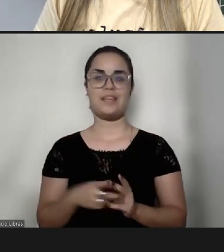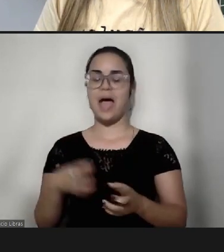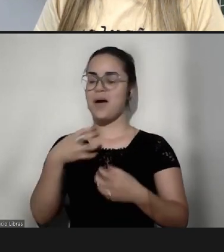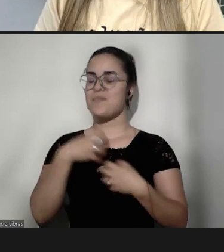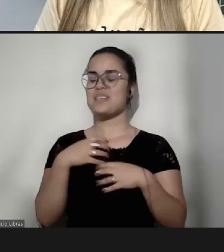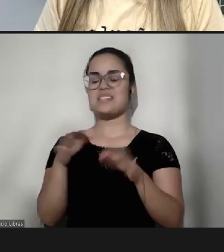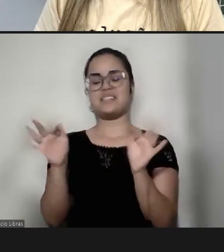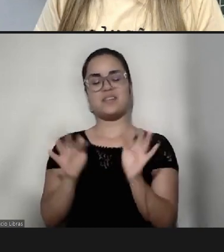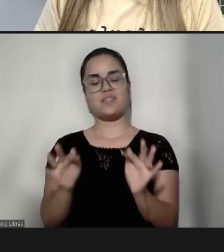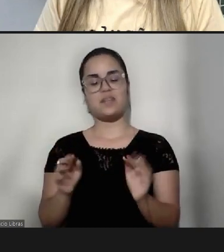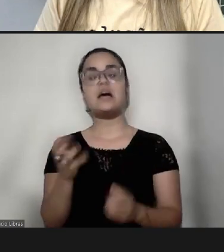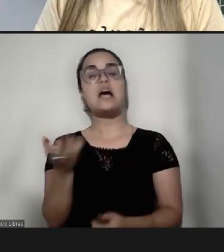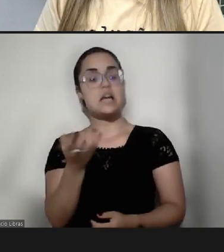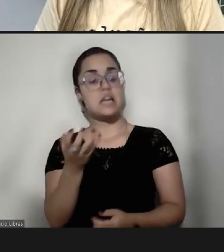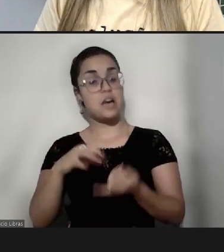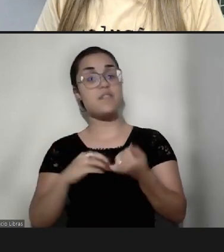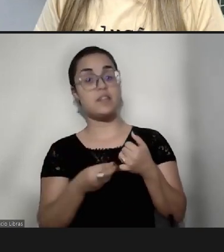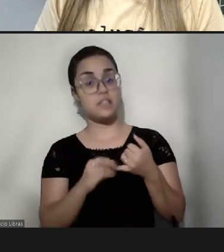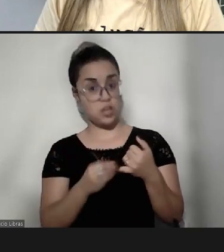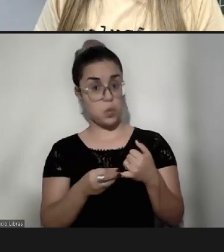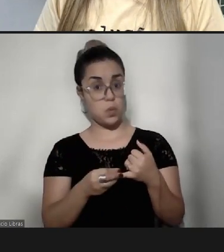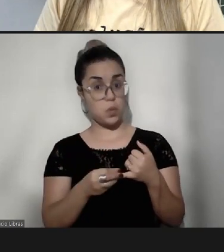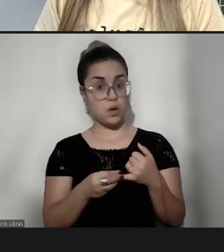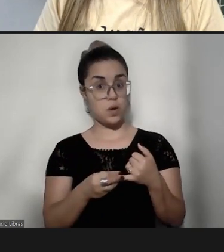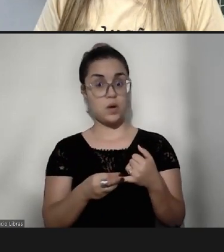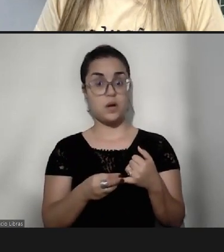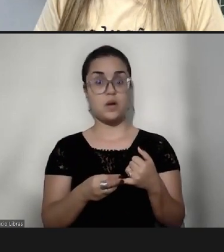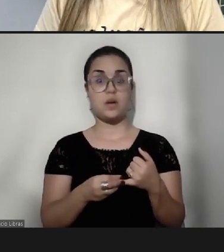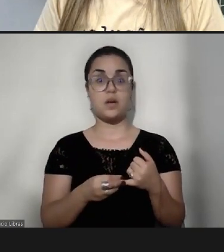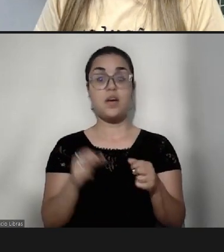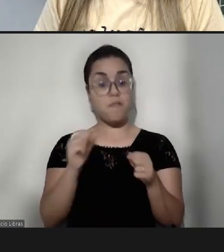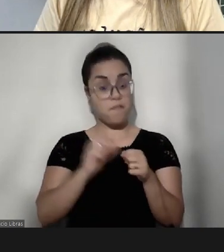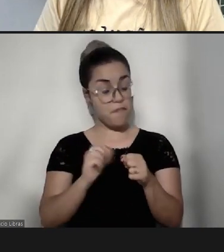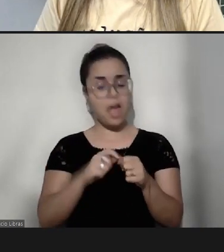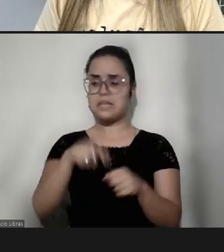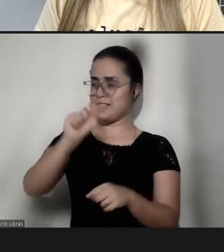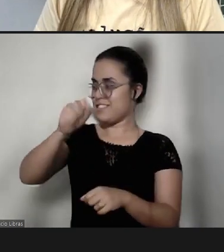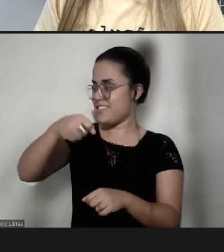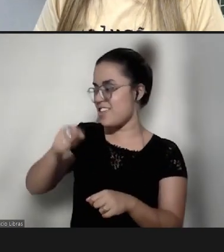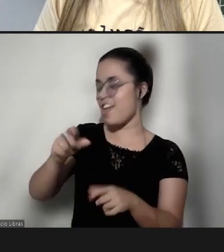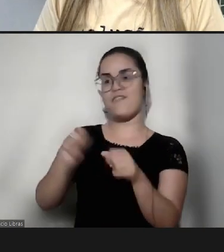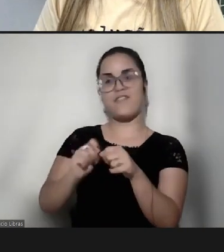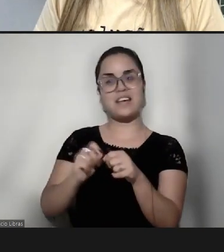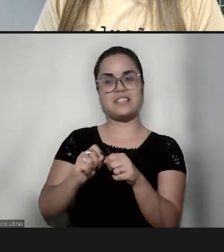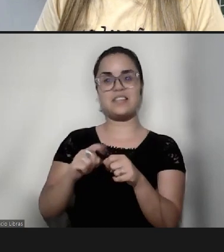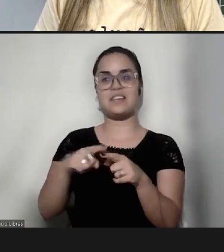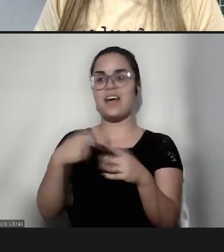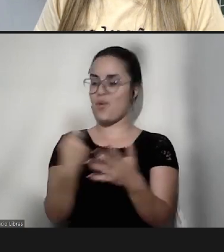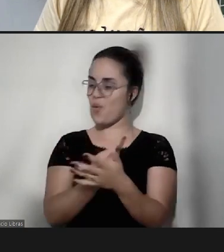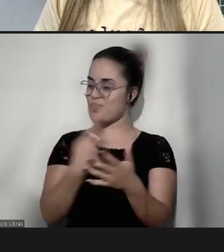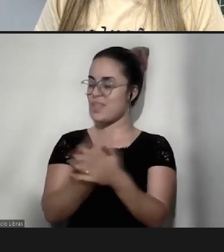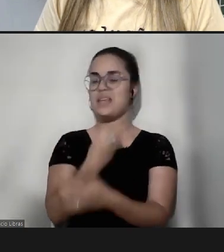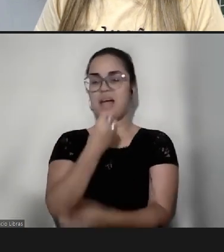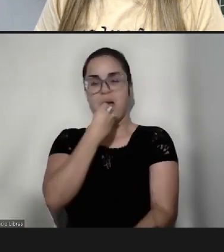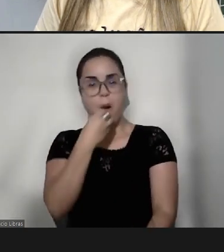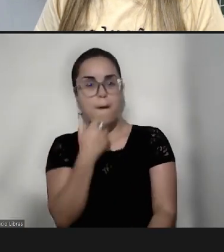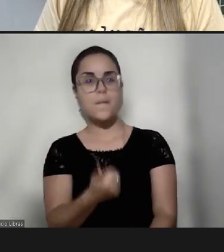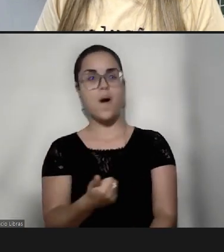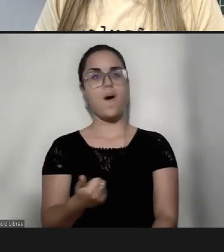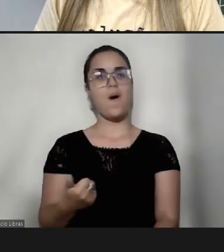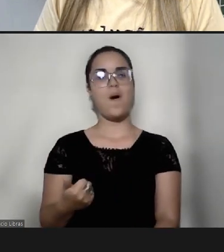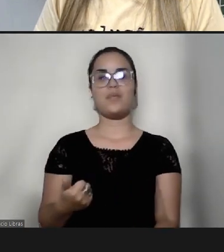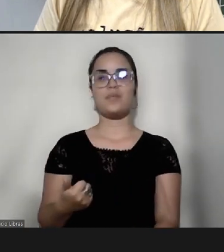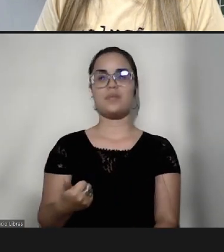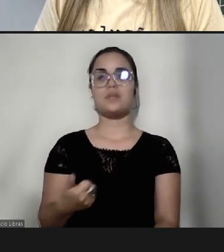quer feijão sem fazer com que aquilo seja um fato, um evento, ai